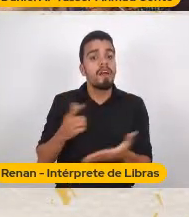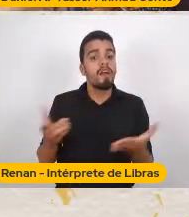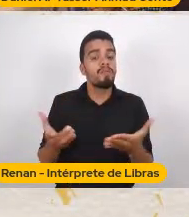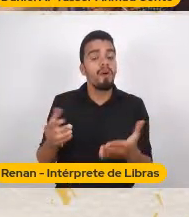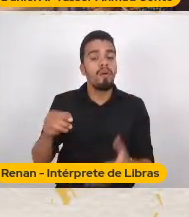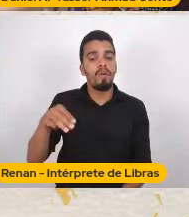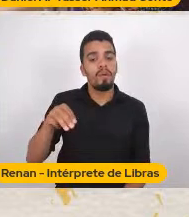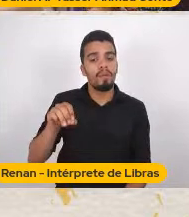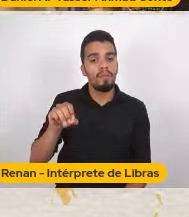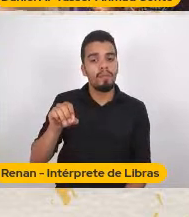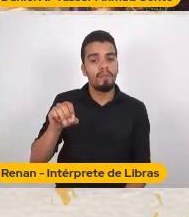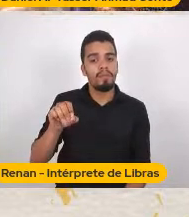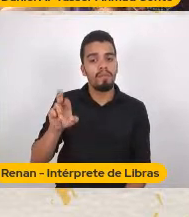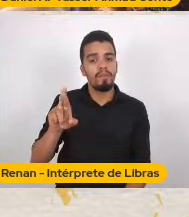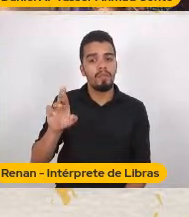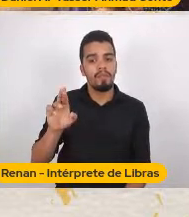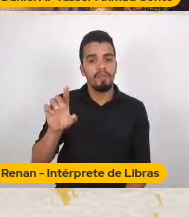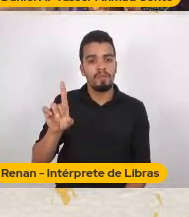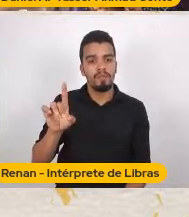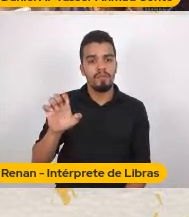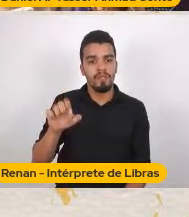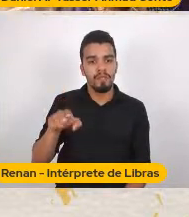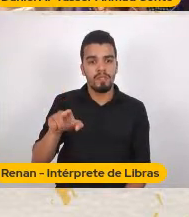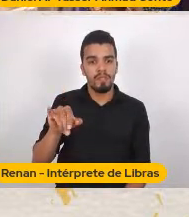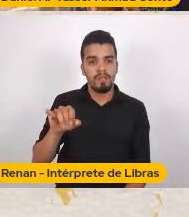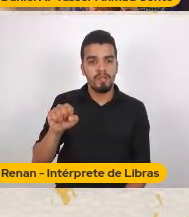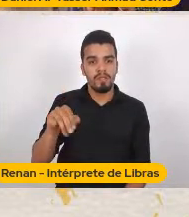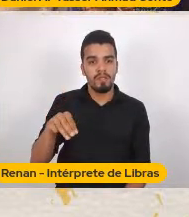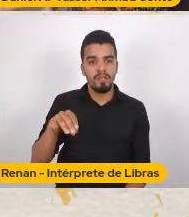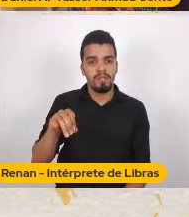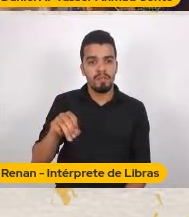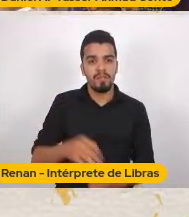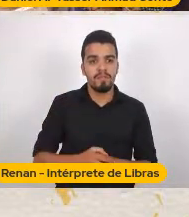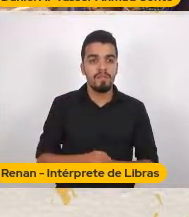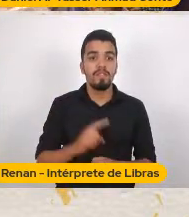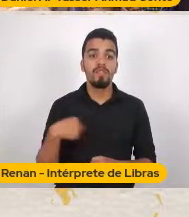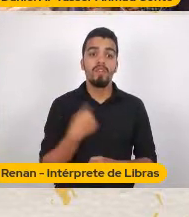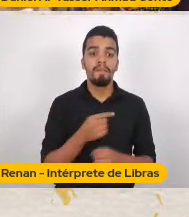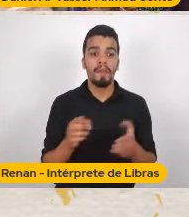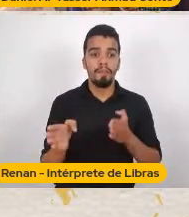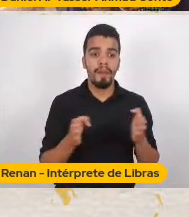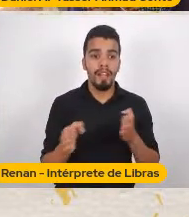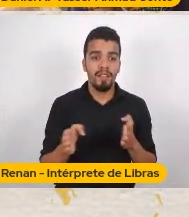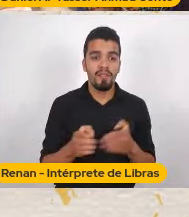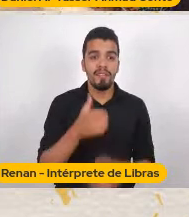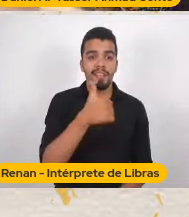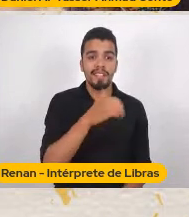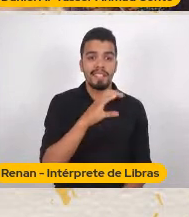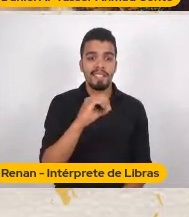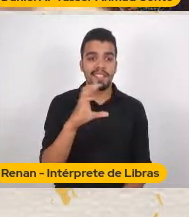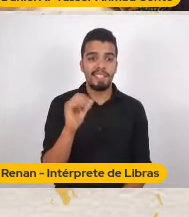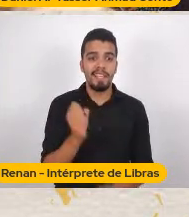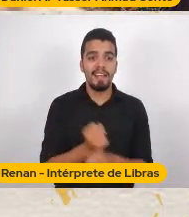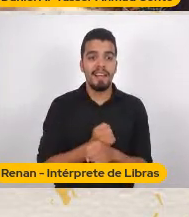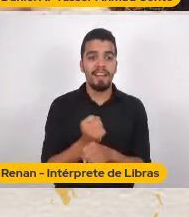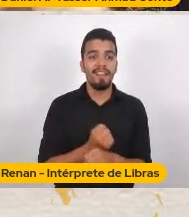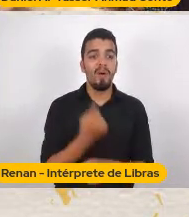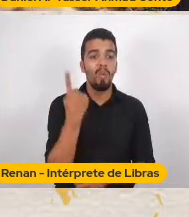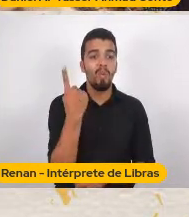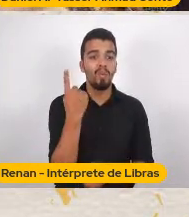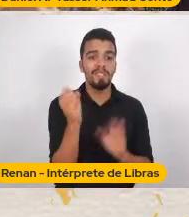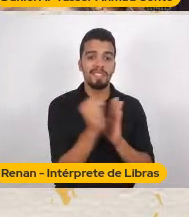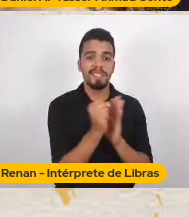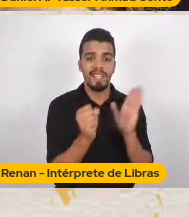pensarem Gente Nós levamos Cem anos Cem anos Um século Achando que a revolução Modernista Era uma coisa